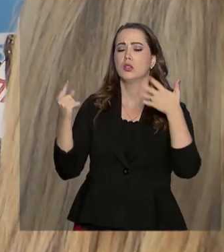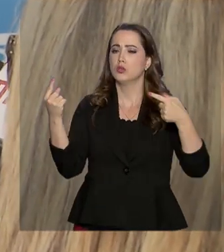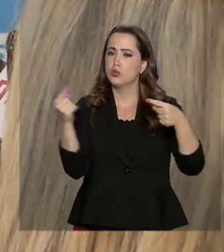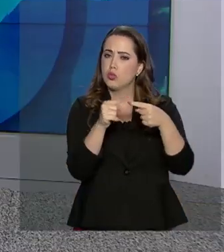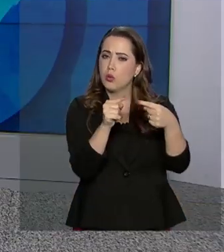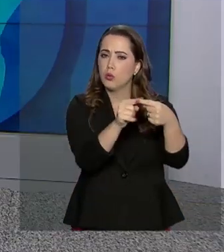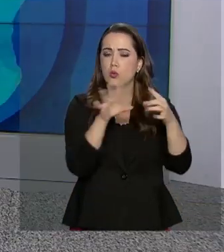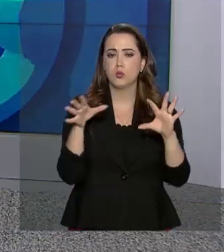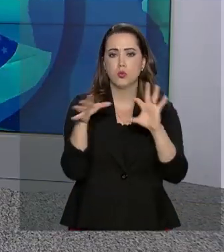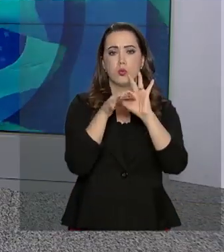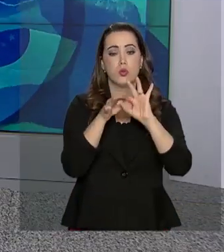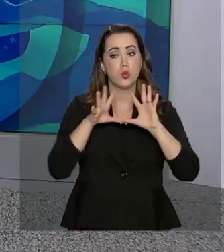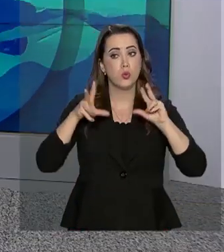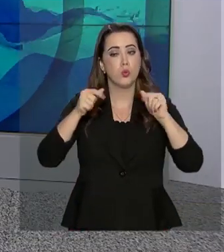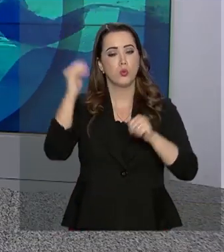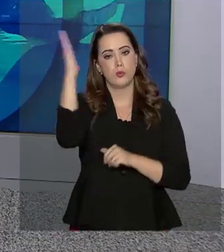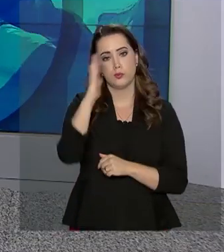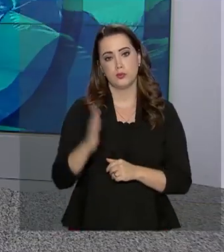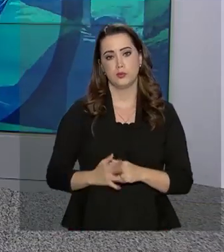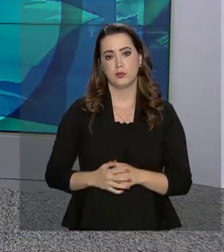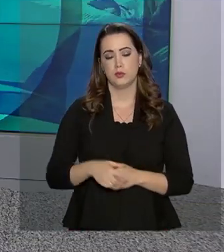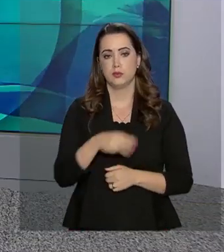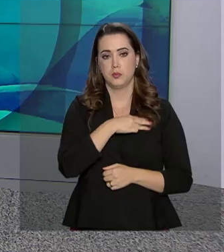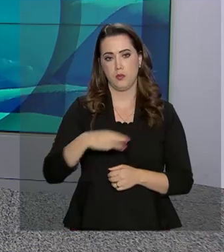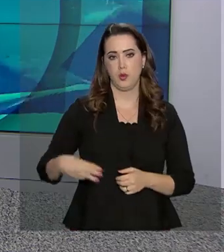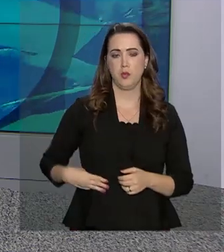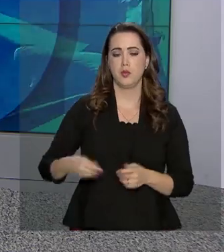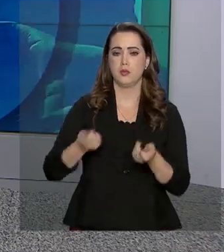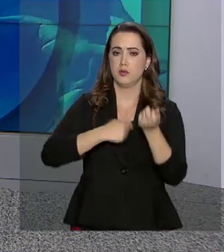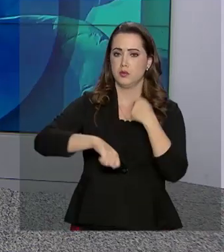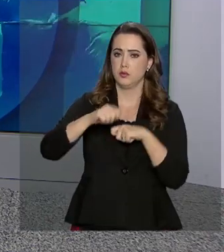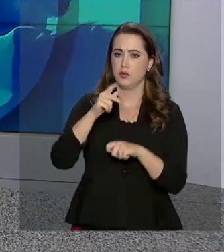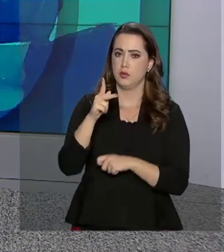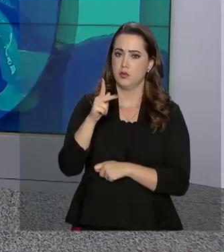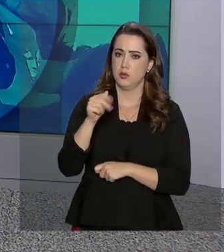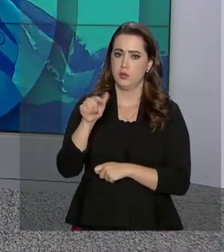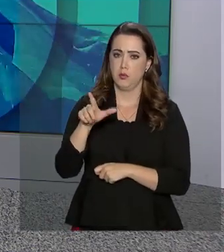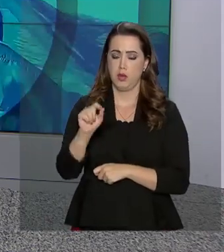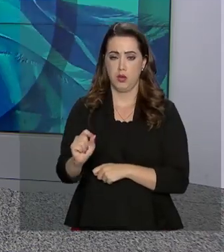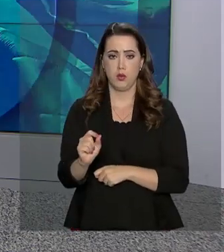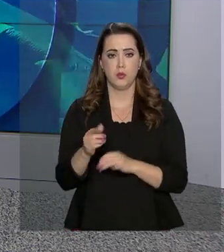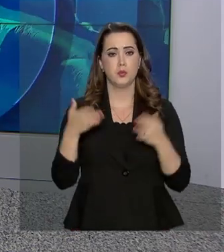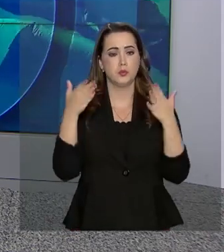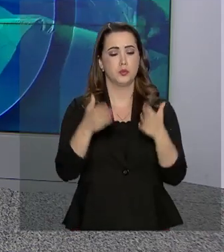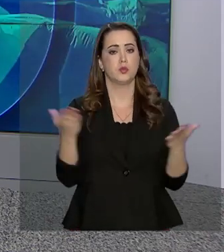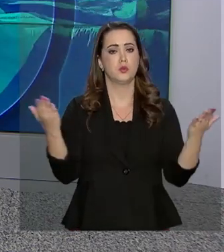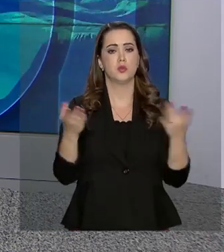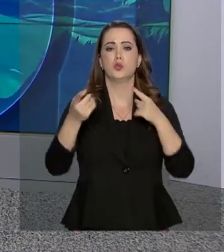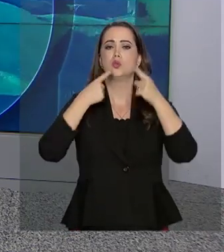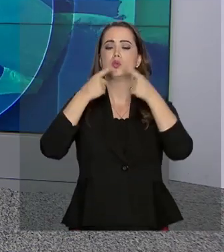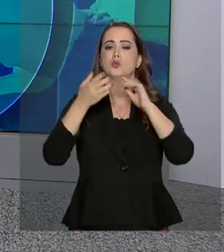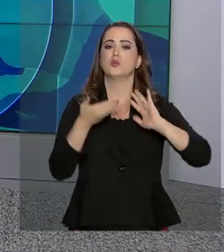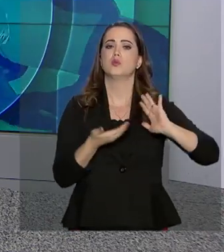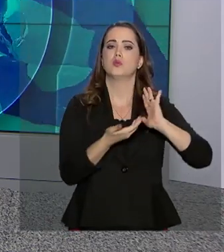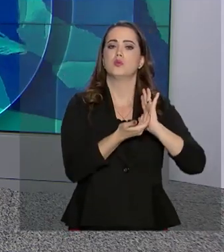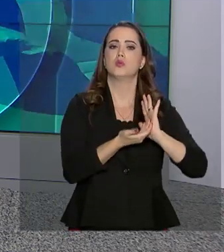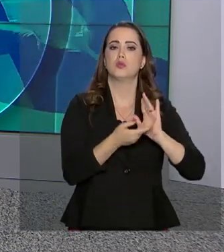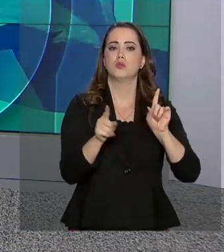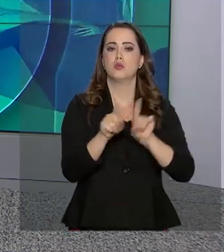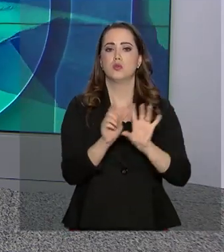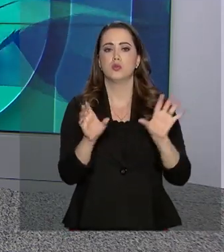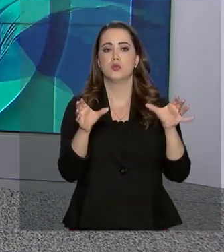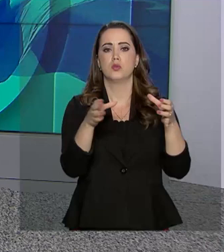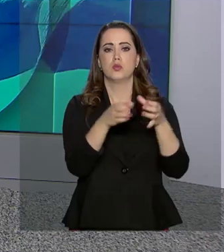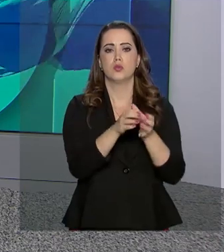brasileiros. O ministro da Economia, Paulo Guedes, participou hoje de debate na Câmara dos Deputados,